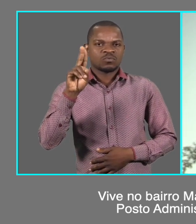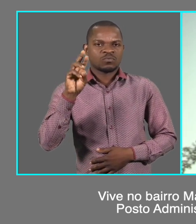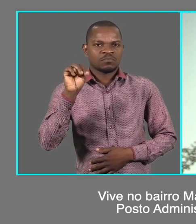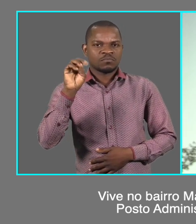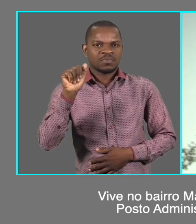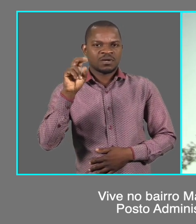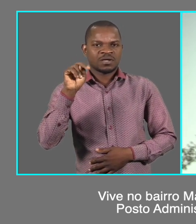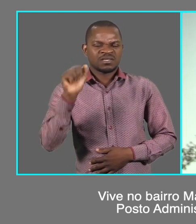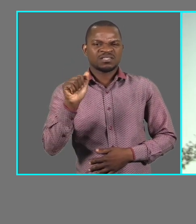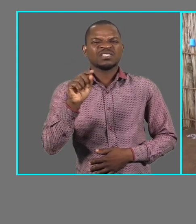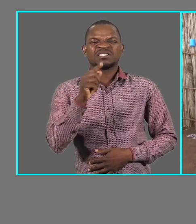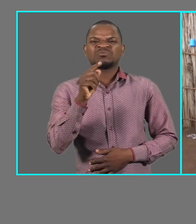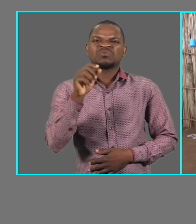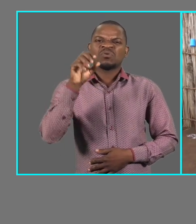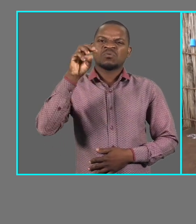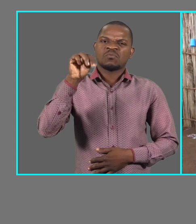Sábia, em Moamba.